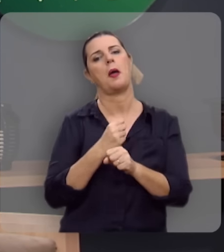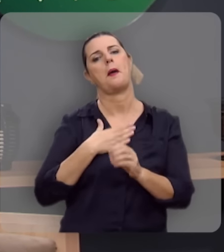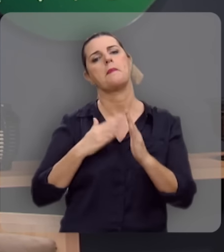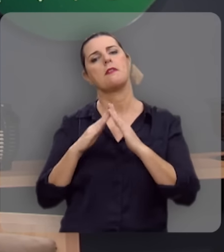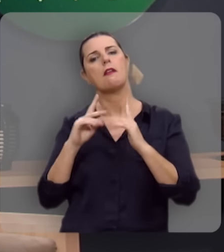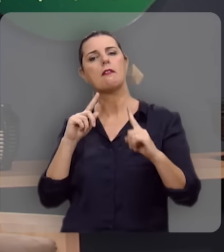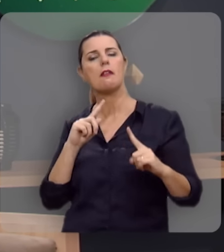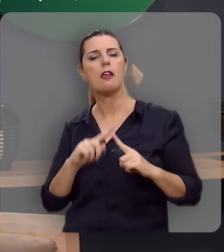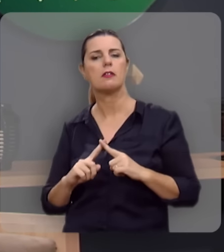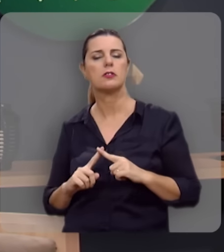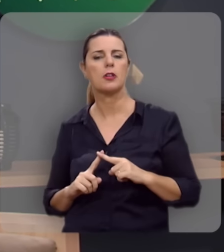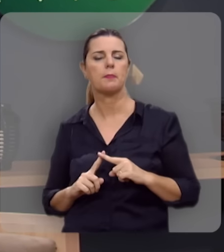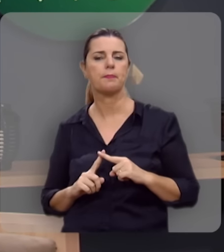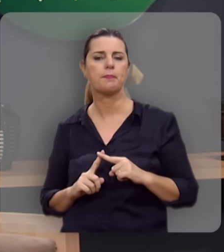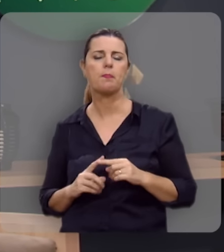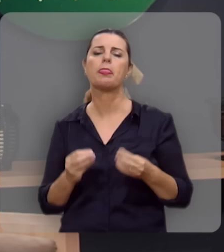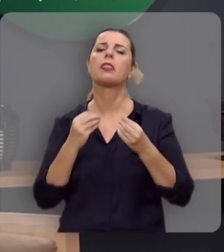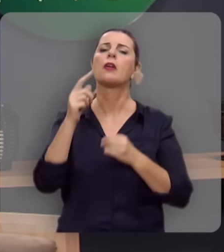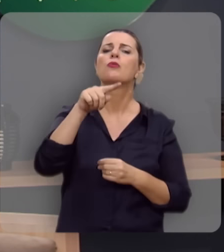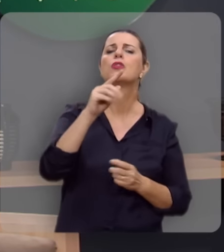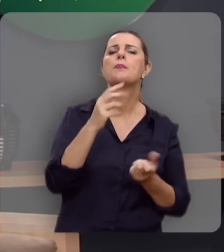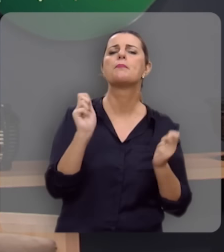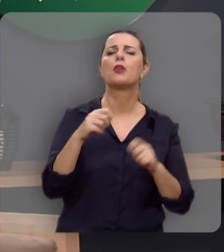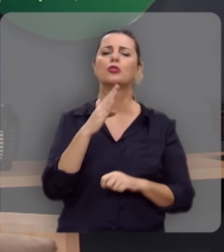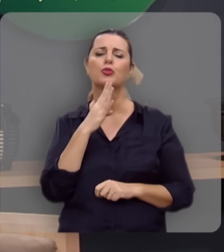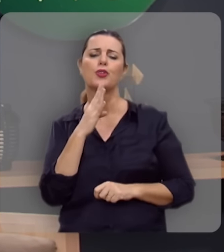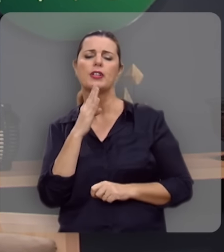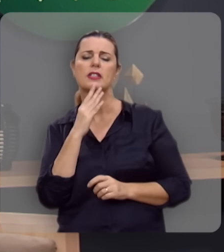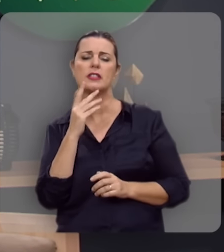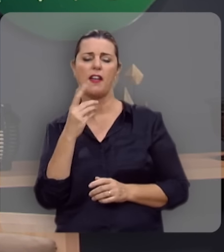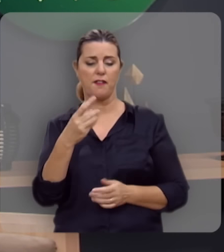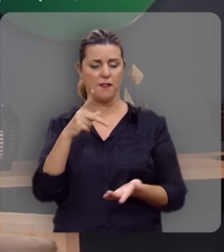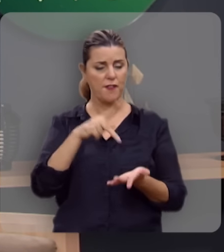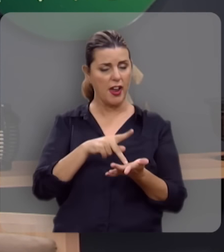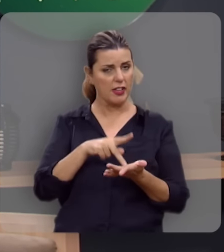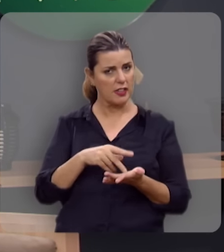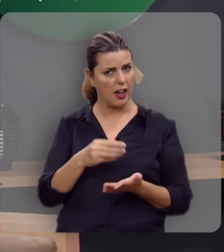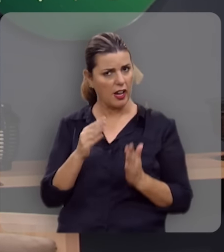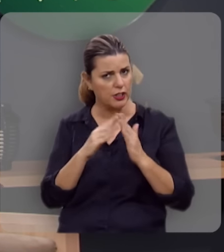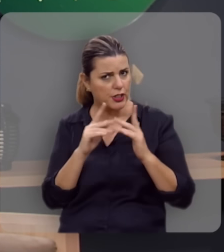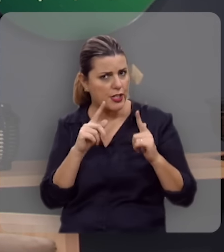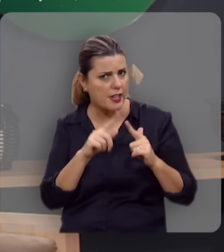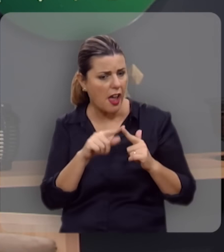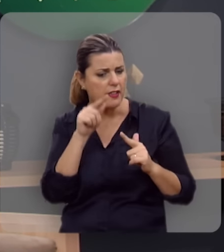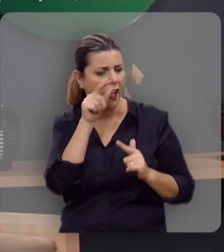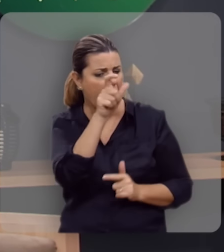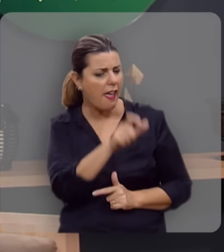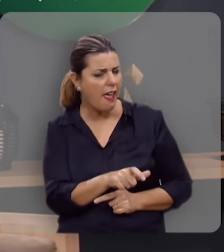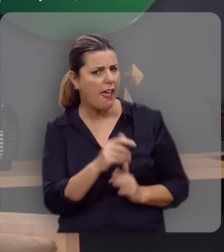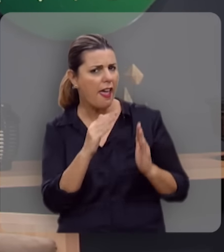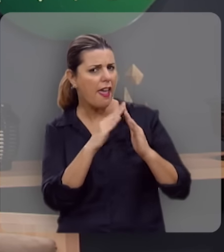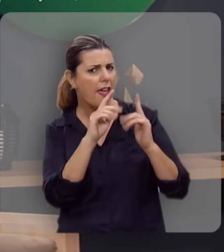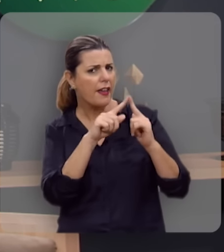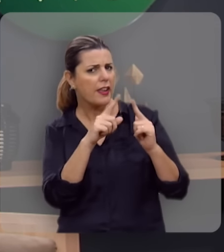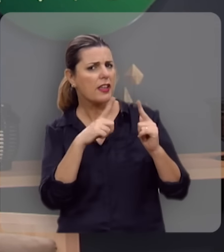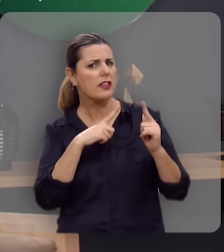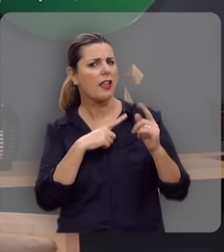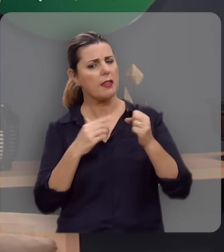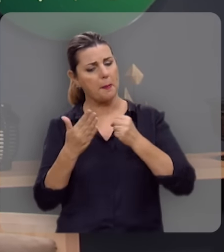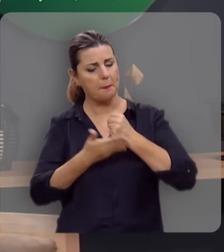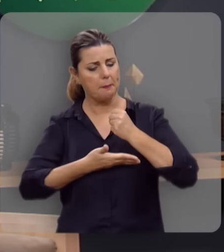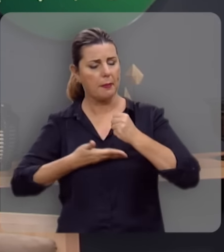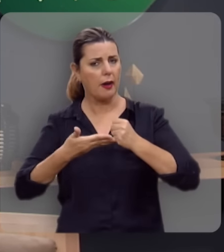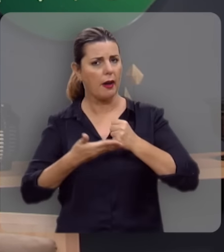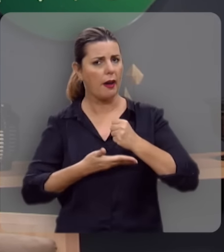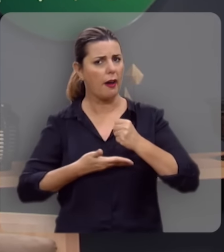eu edificarei a igreja. Então, como é que você pode conhecer uma igreja verdadeira? É se esta igreja tem